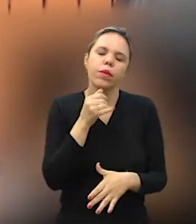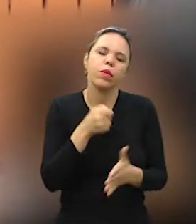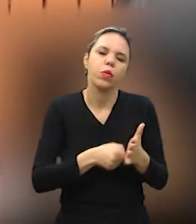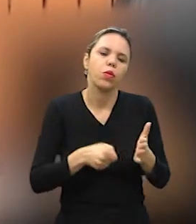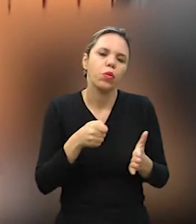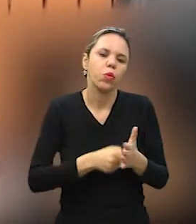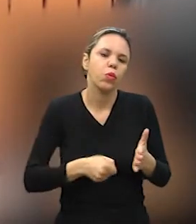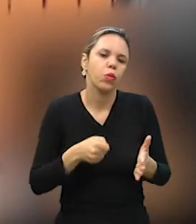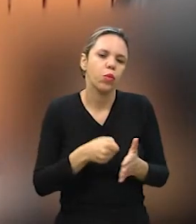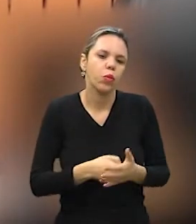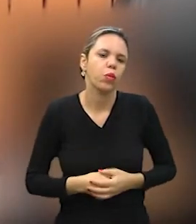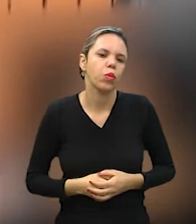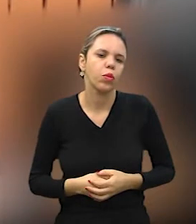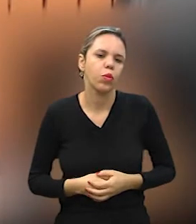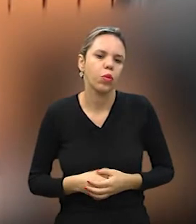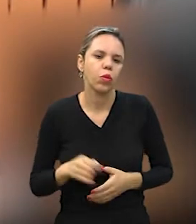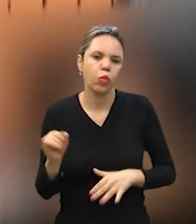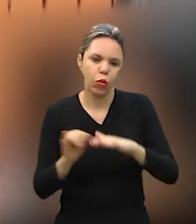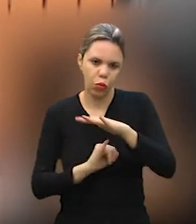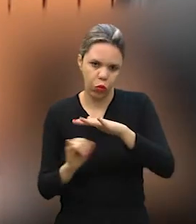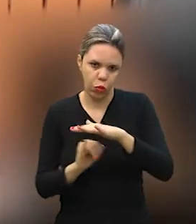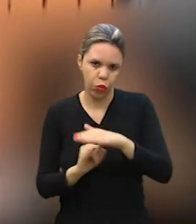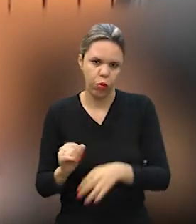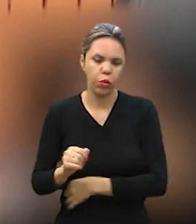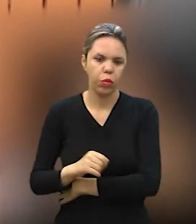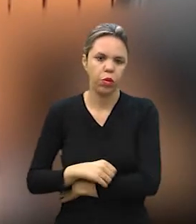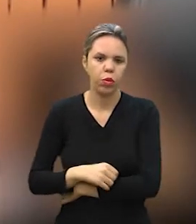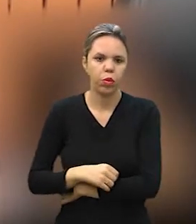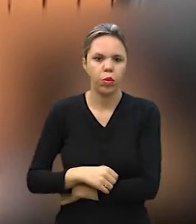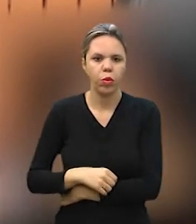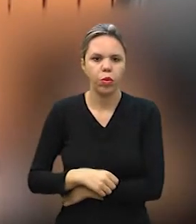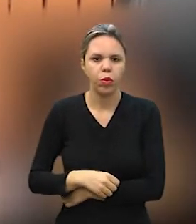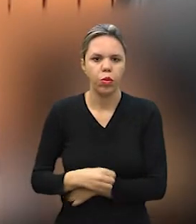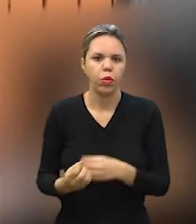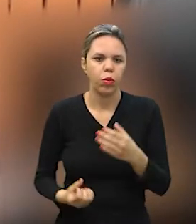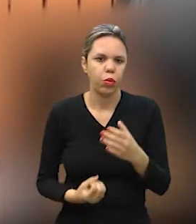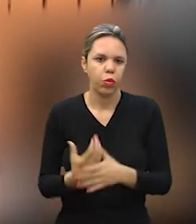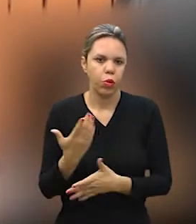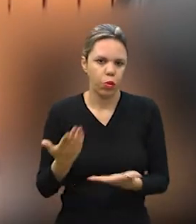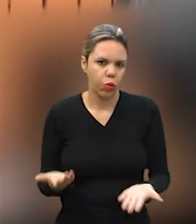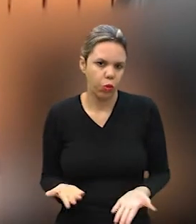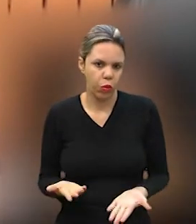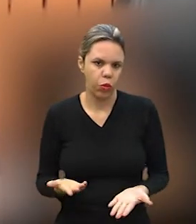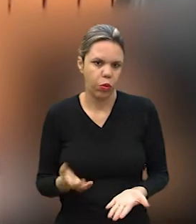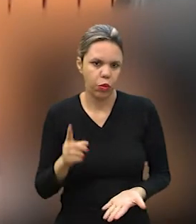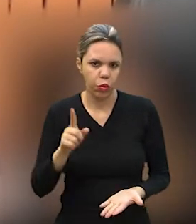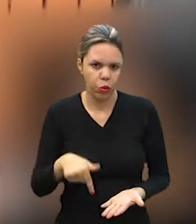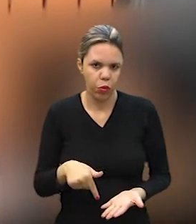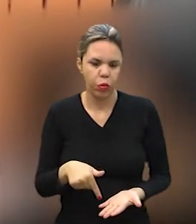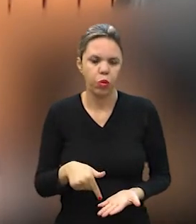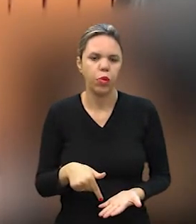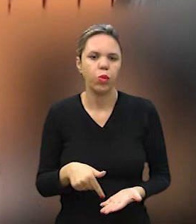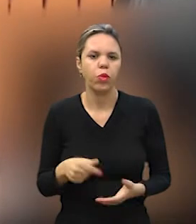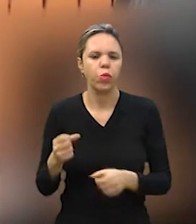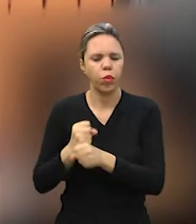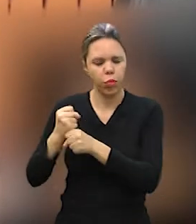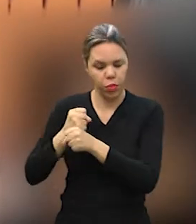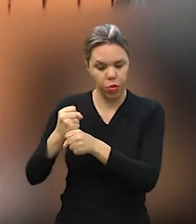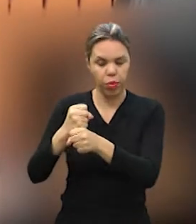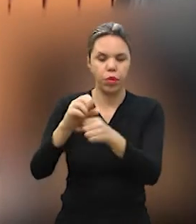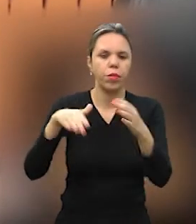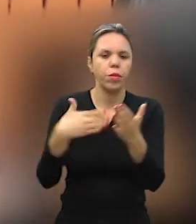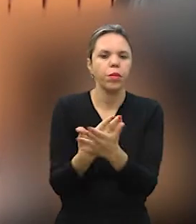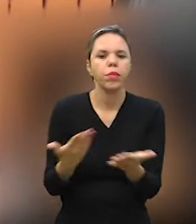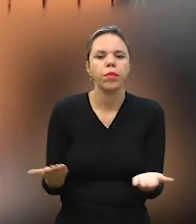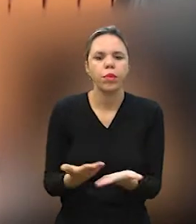desde quando o Instituto nasceu, que é uma instituição centenária,